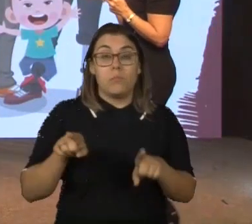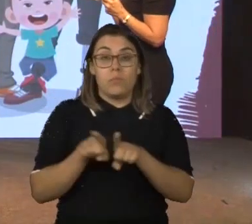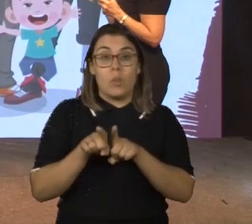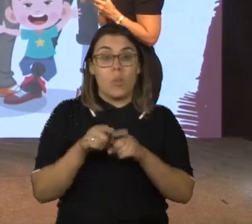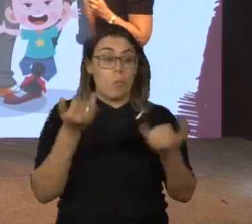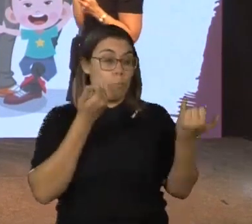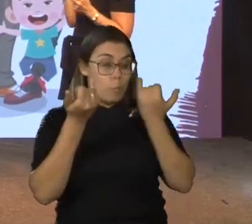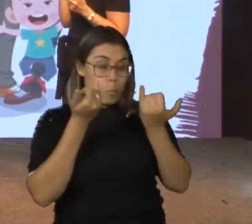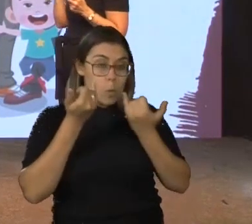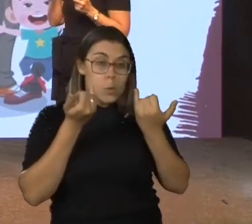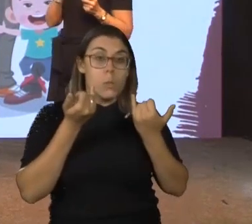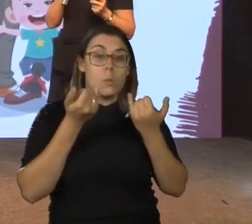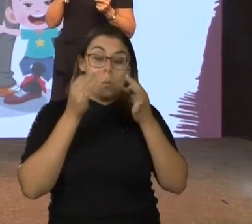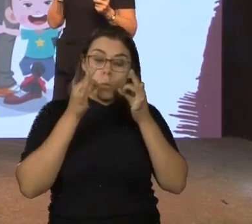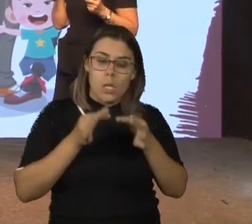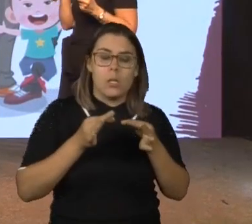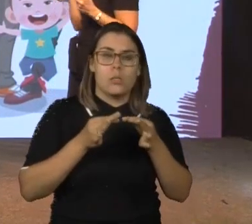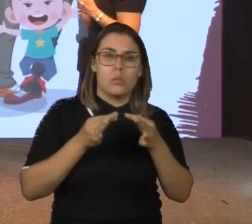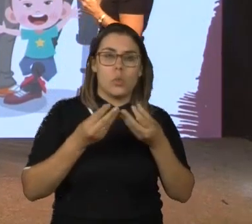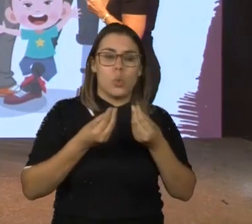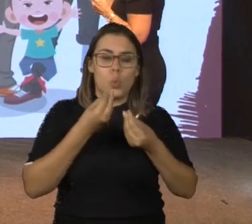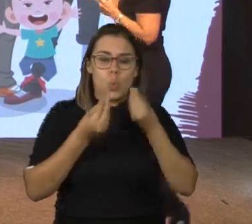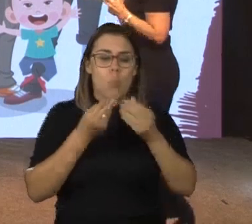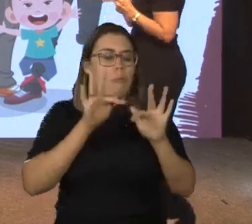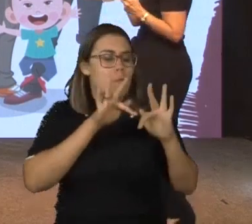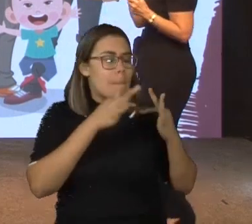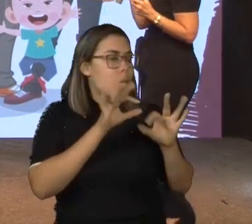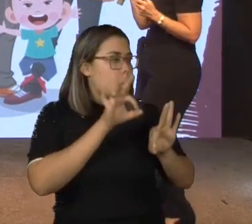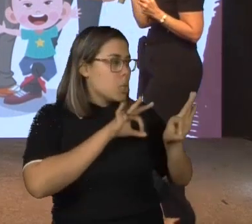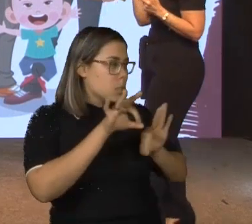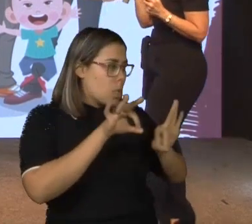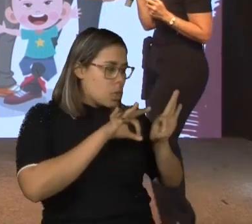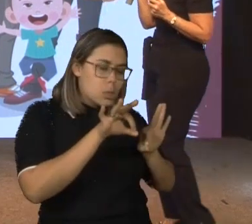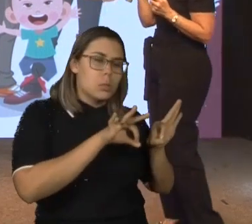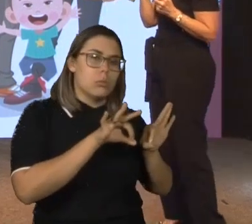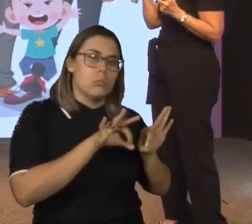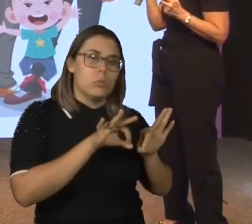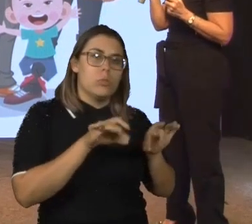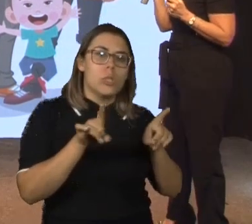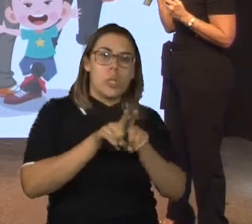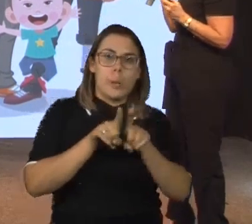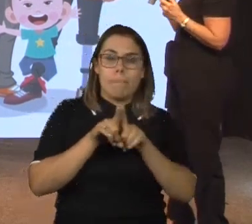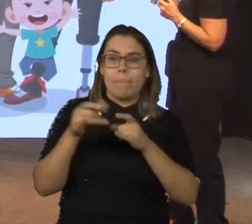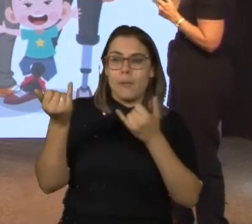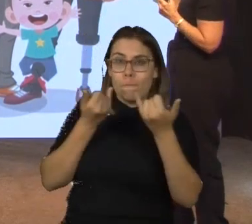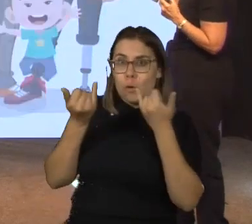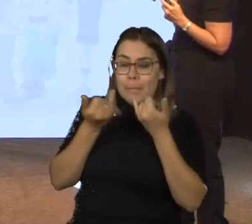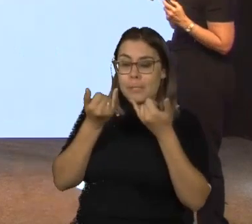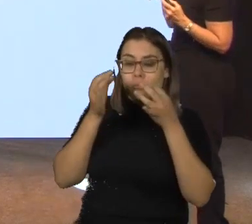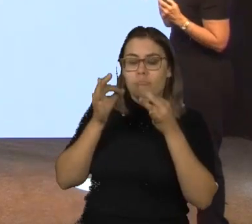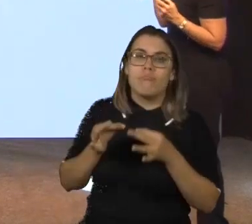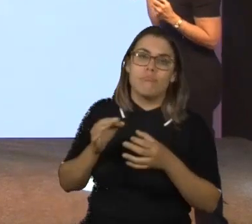a informações adequadas sobre reposição e planejamento familiar. Ter acesso a informações adequadas.